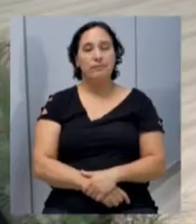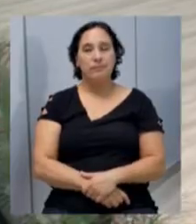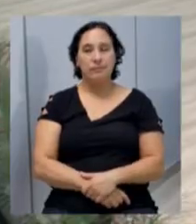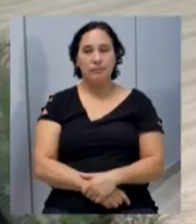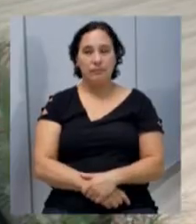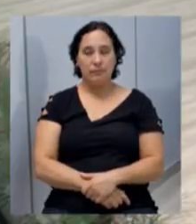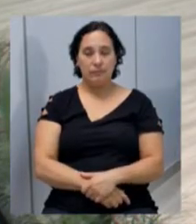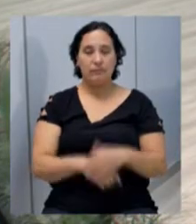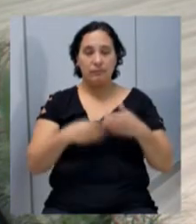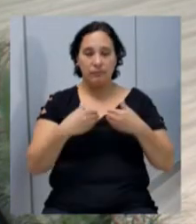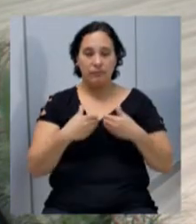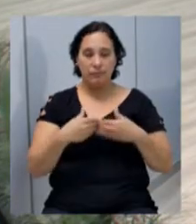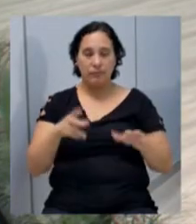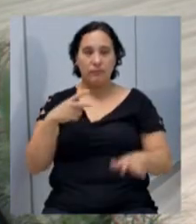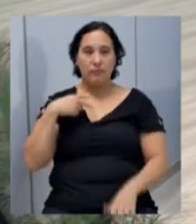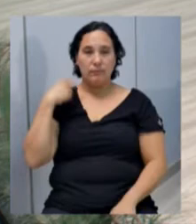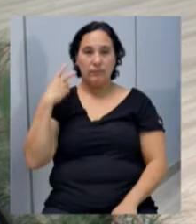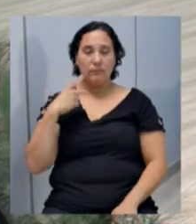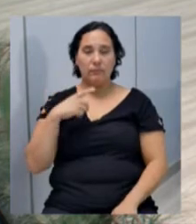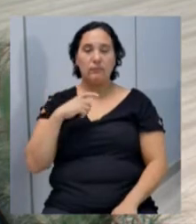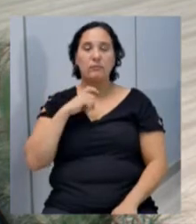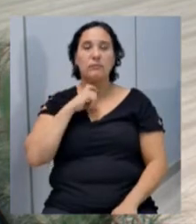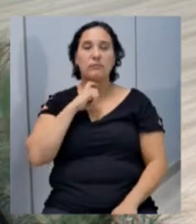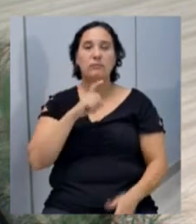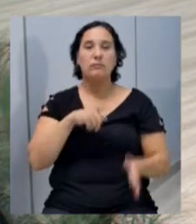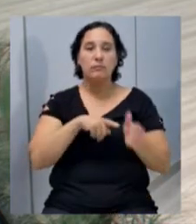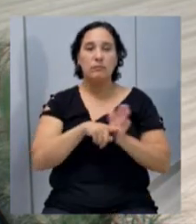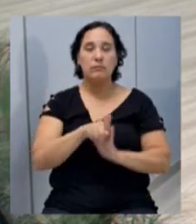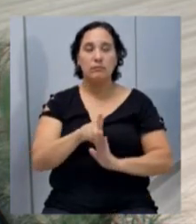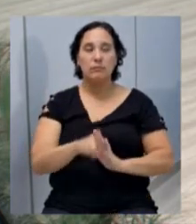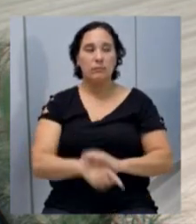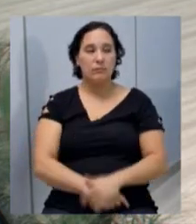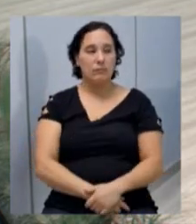Está aberto aos vereadores se tiverem algum questionamento?